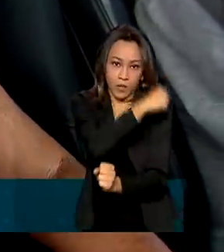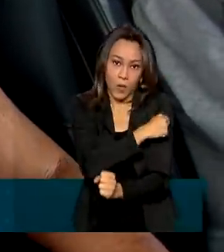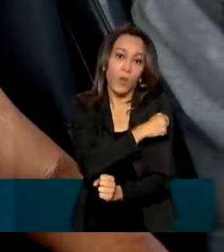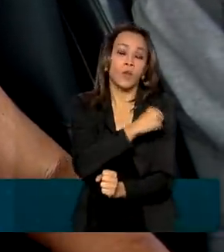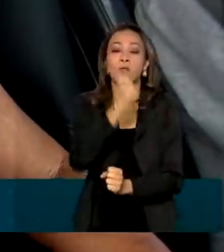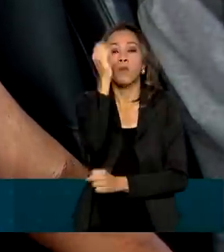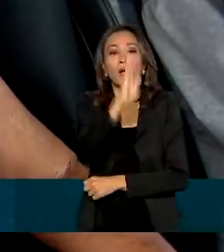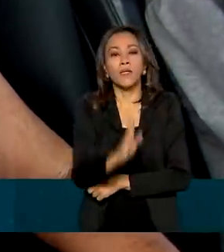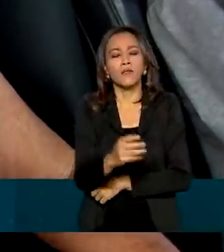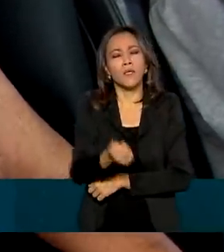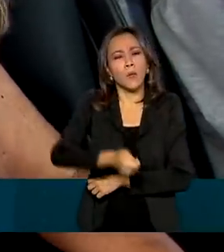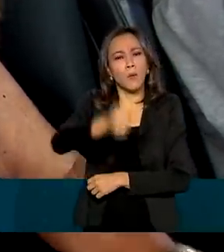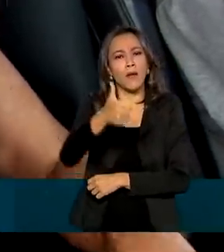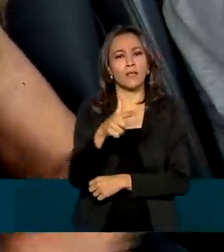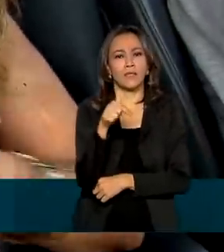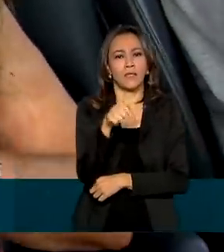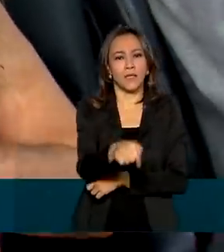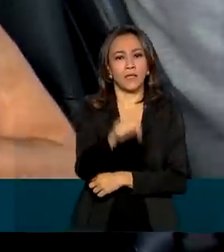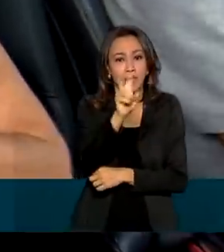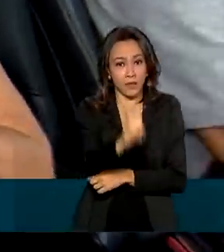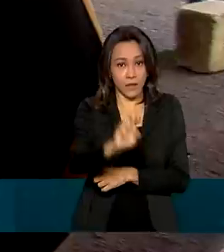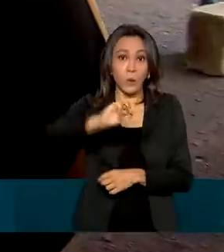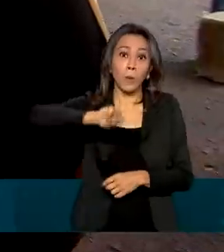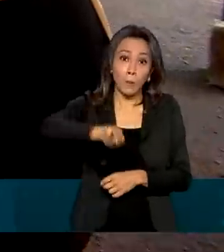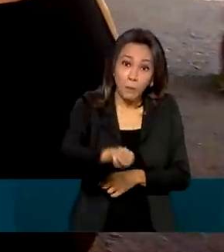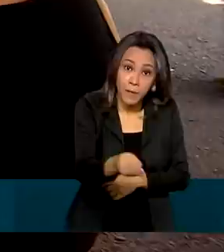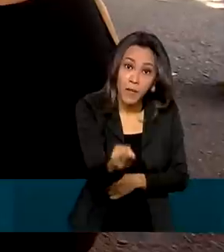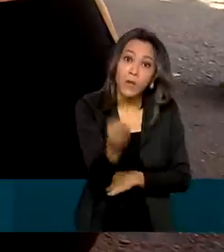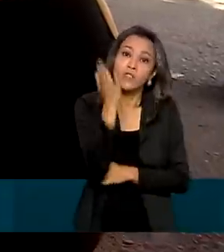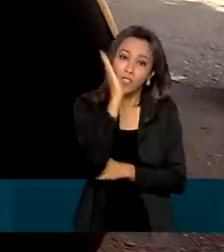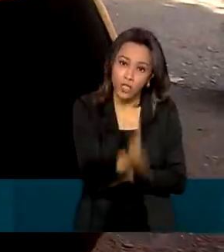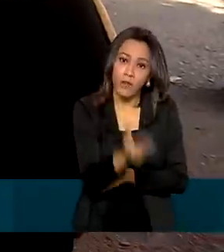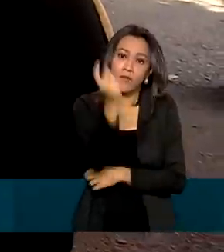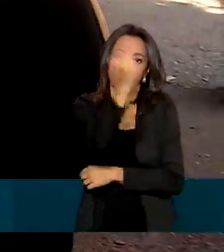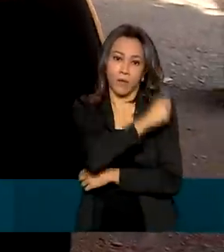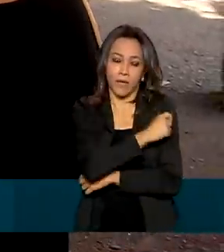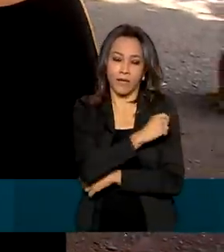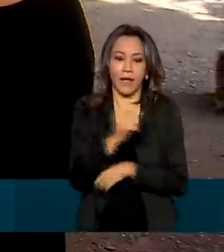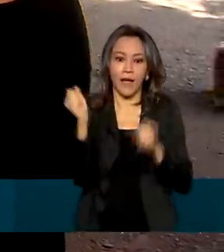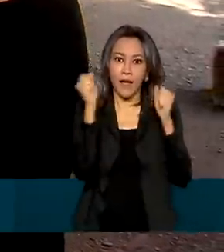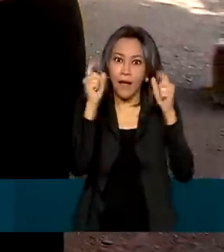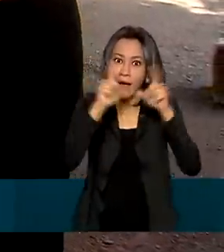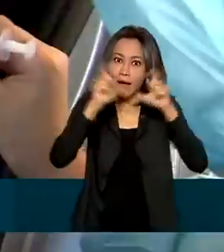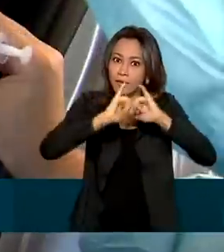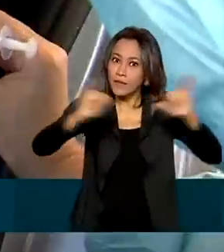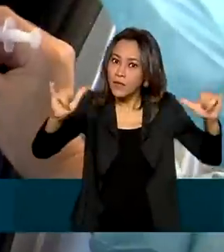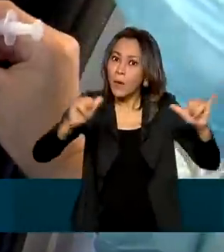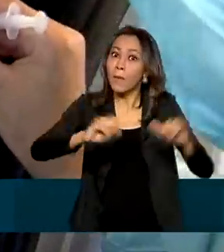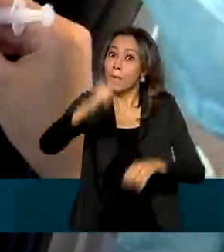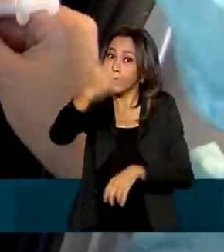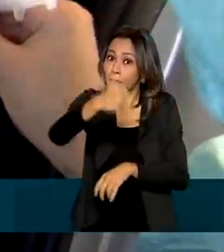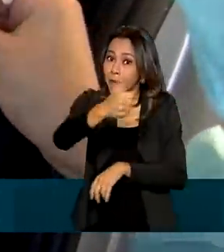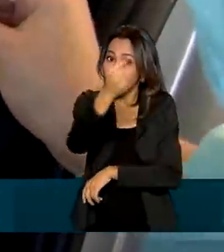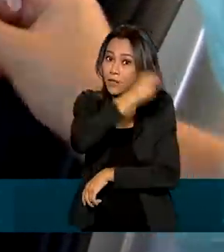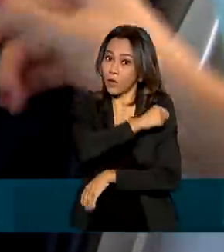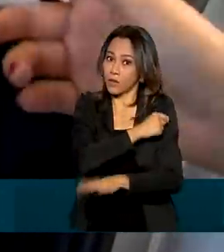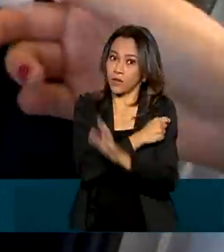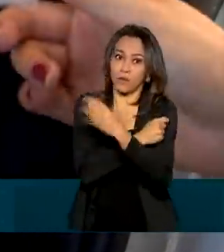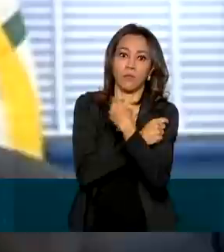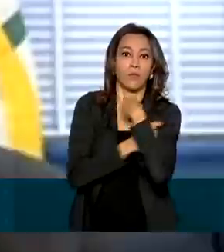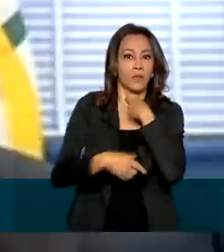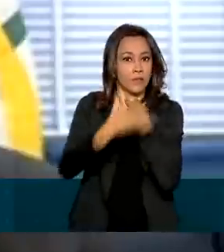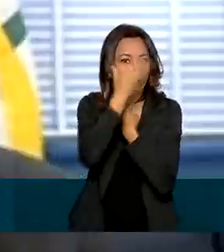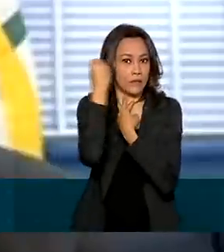75 milhões de doses aplicadas. E uma alerta, quem tomou a primeira dose não pode esquecer a